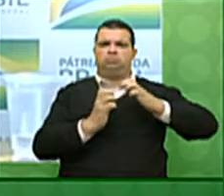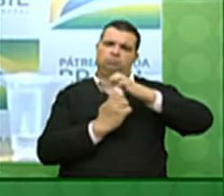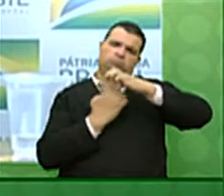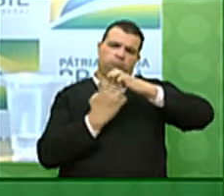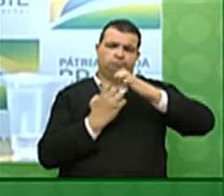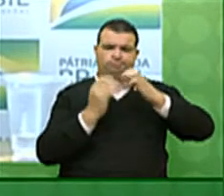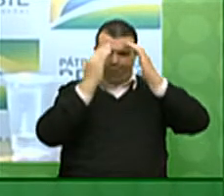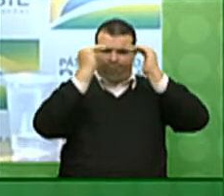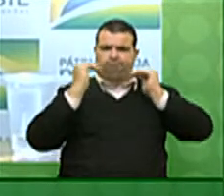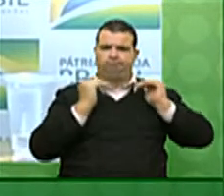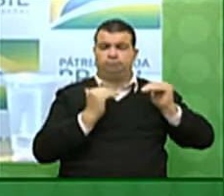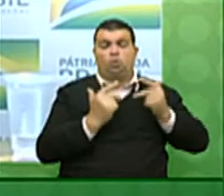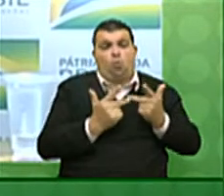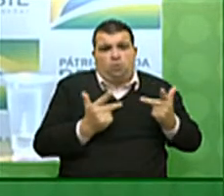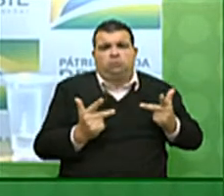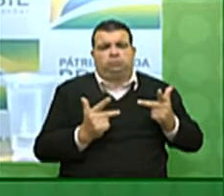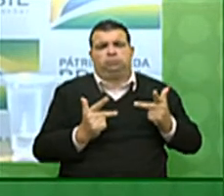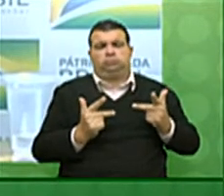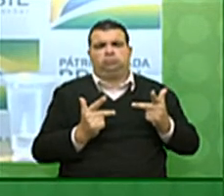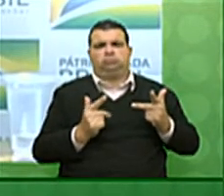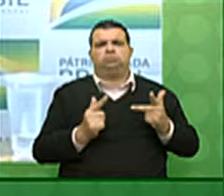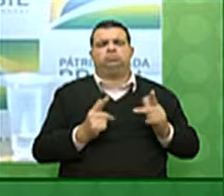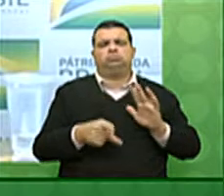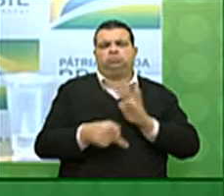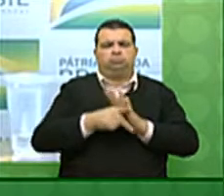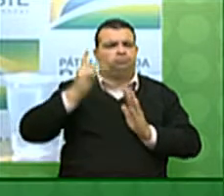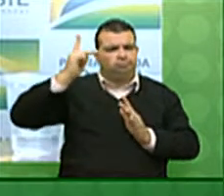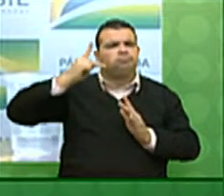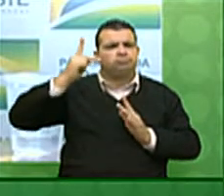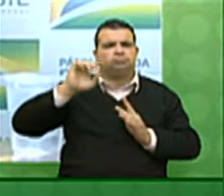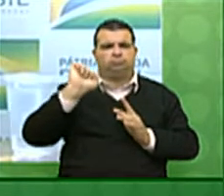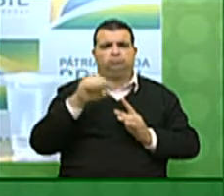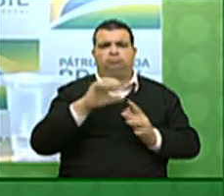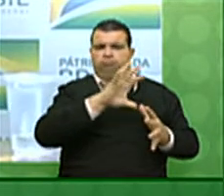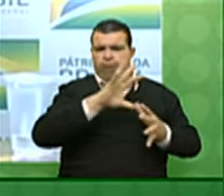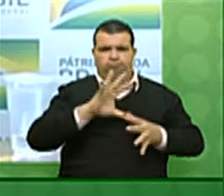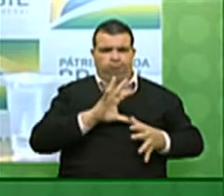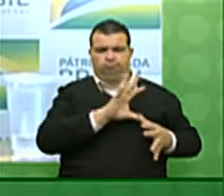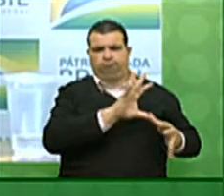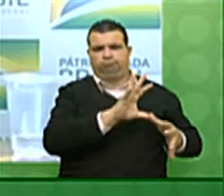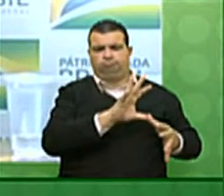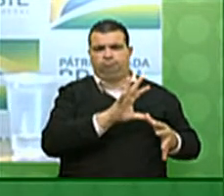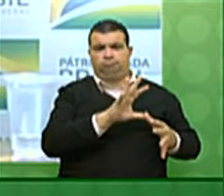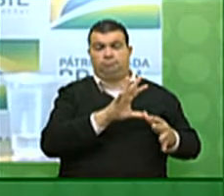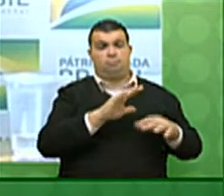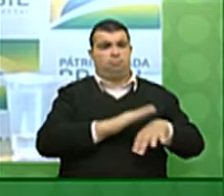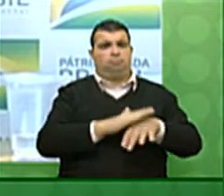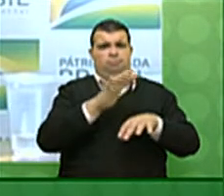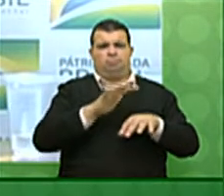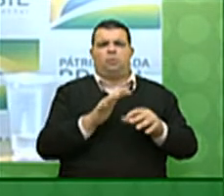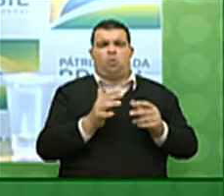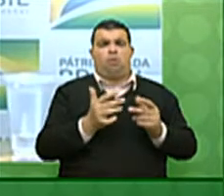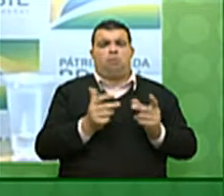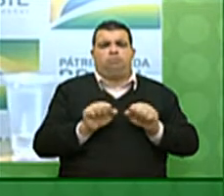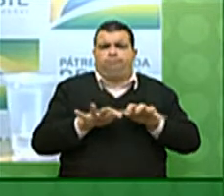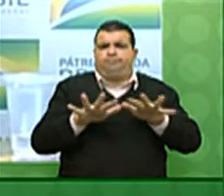a aspectos geopolíticos. a maior digitalização da economia